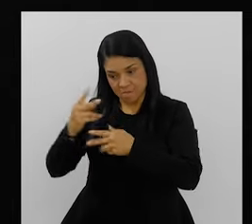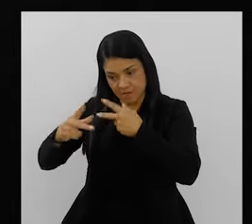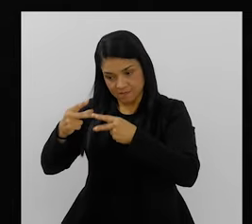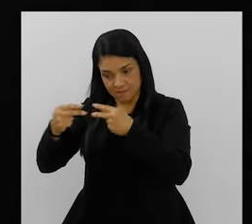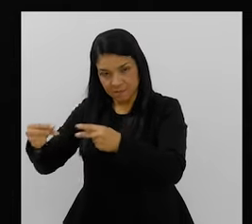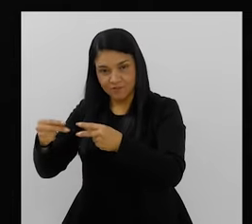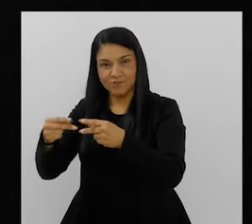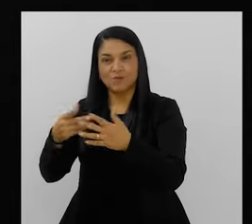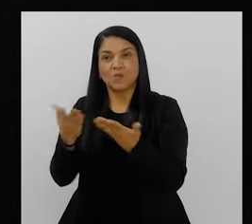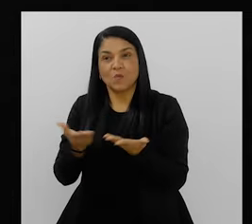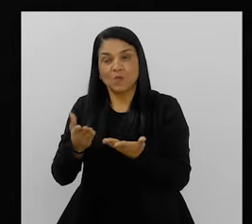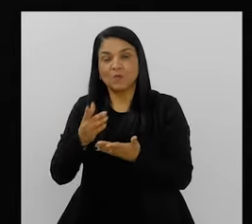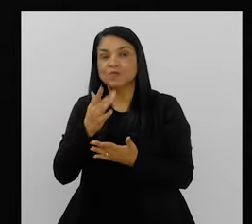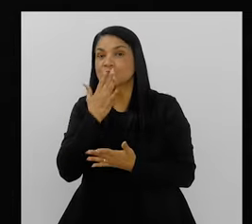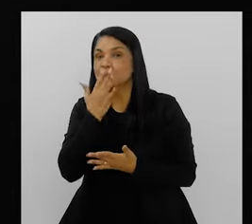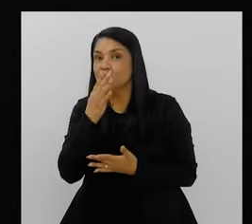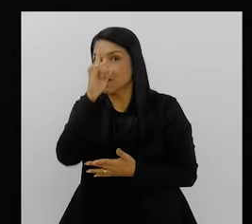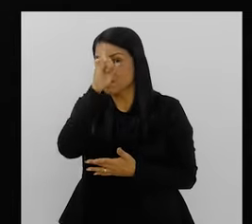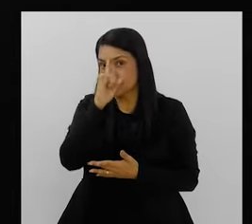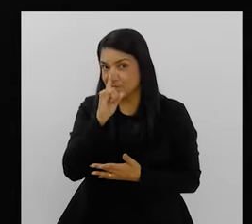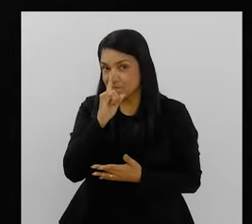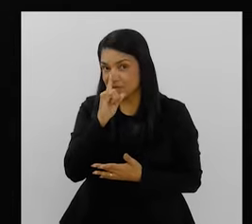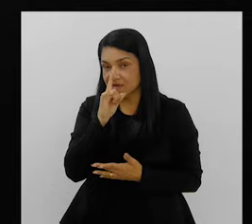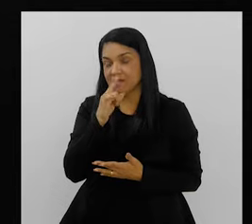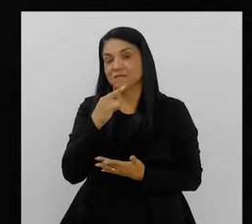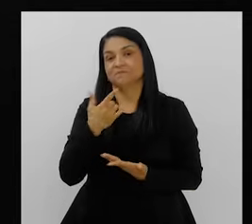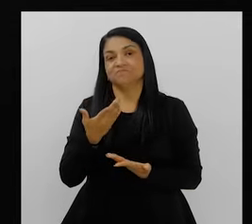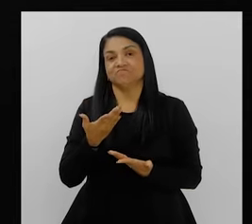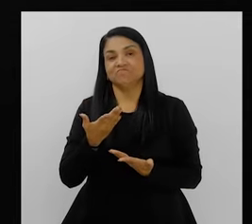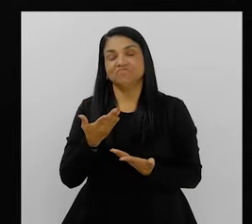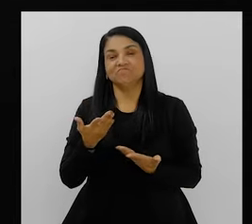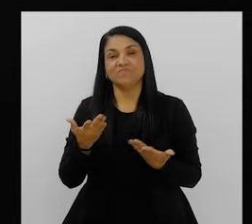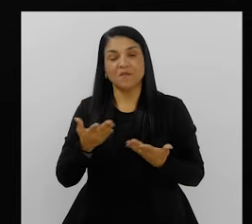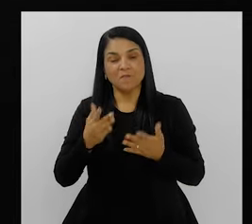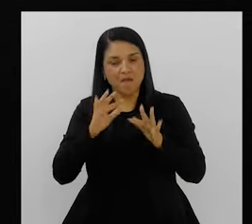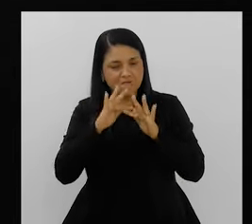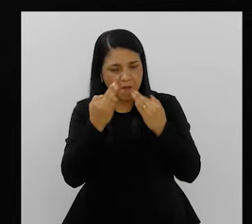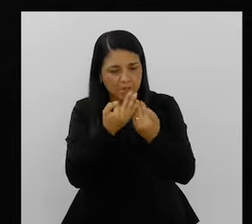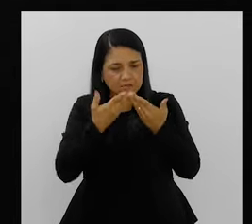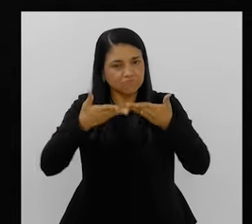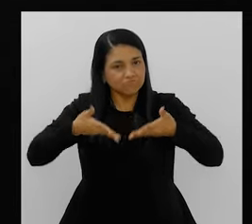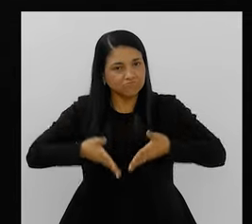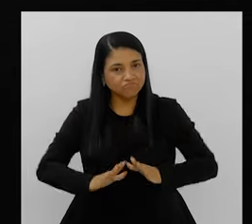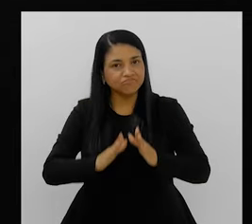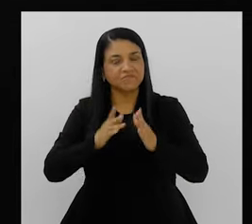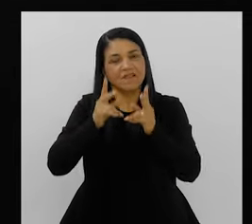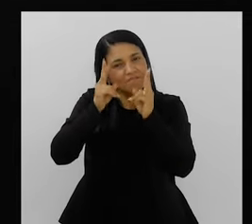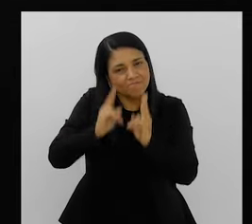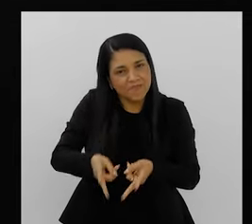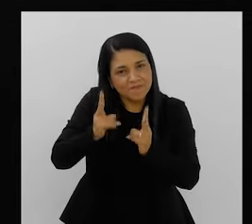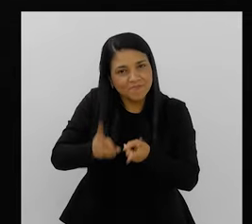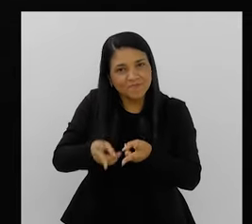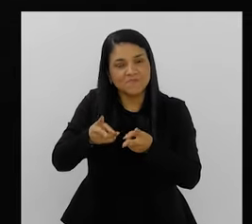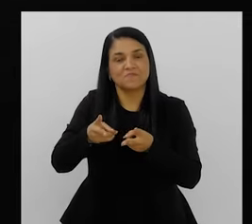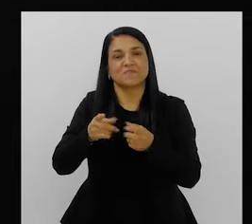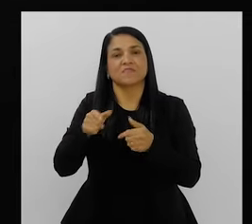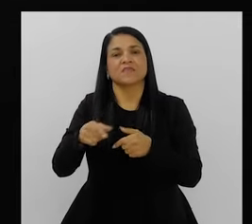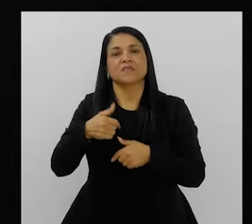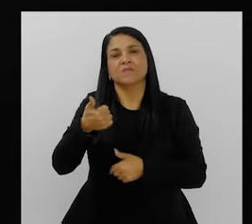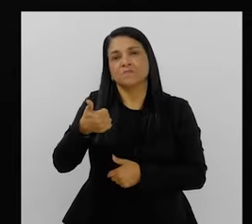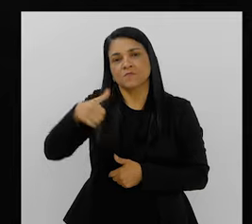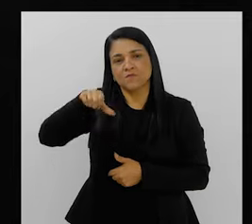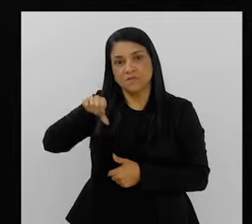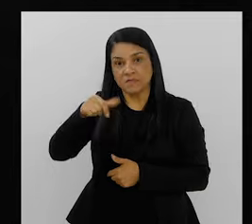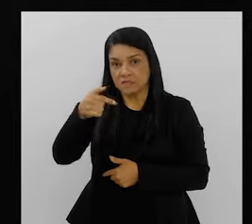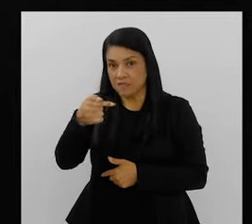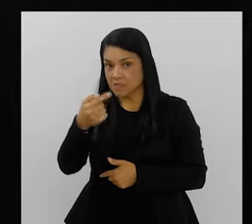Hoje é amarelinha, mas já tiveram outras cores. Então, a minha família é toda dali. E ali, em 72, houve uma